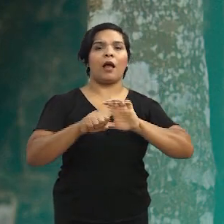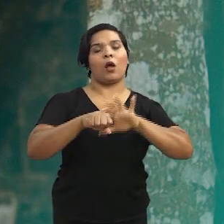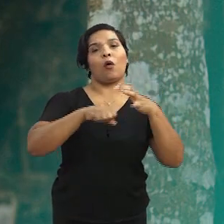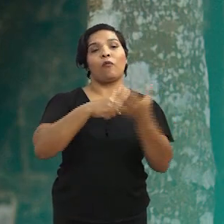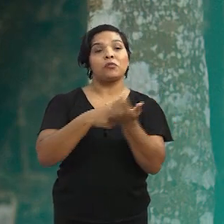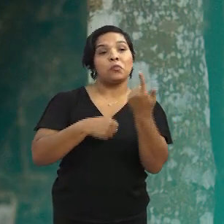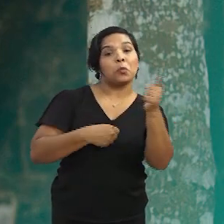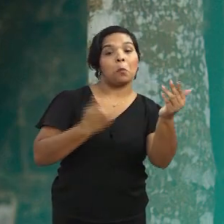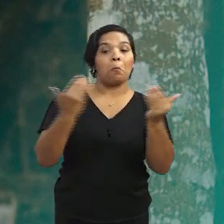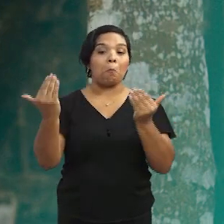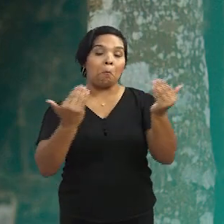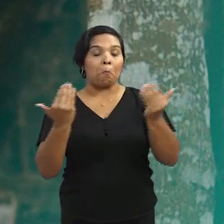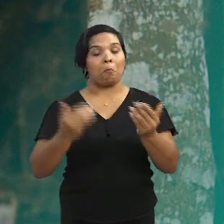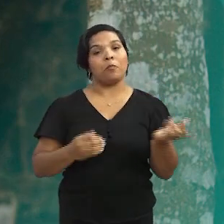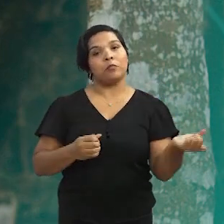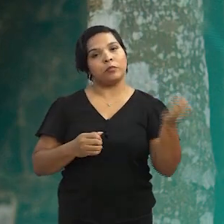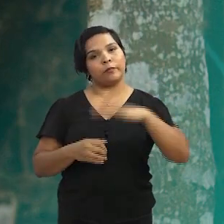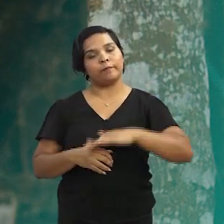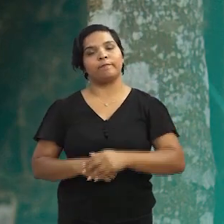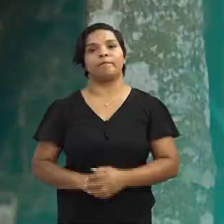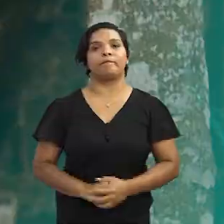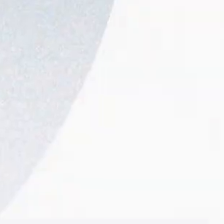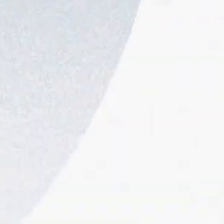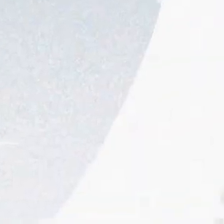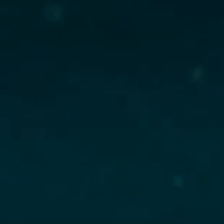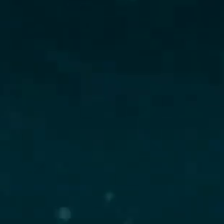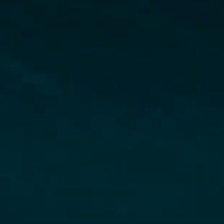-19 do que outras. A gente volta já já.